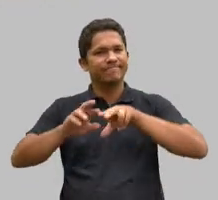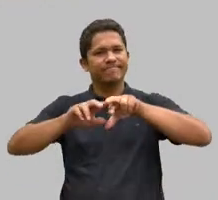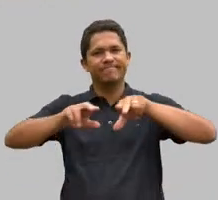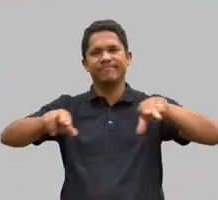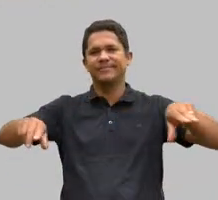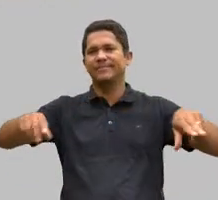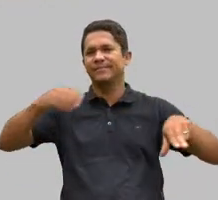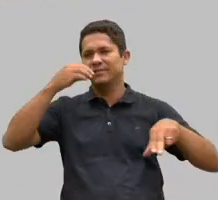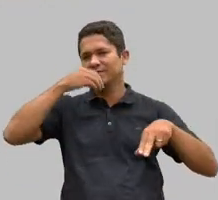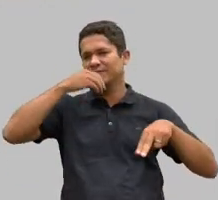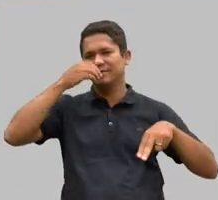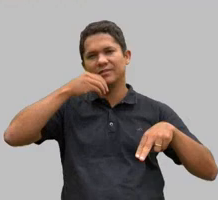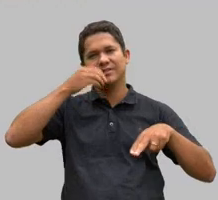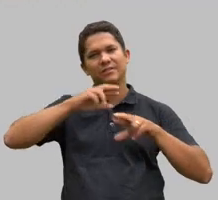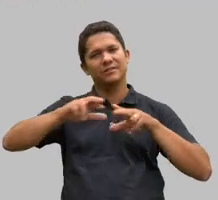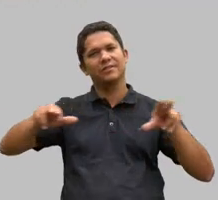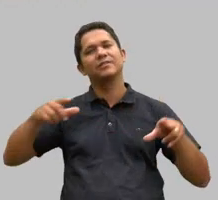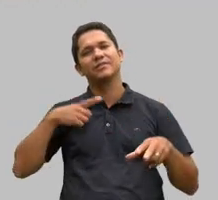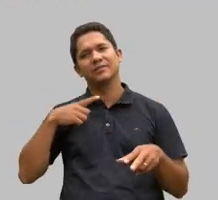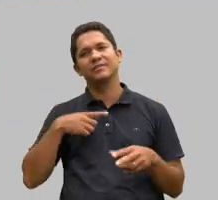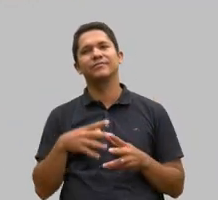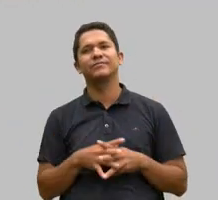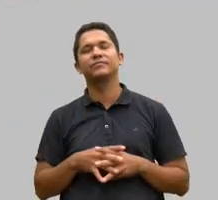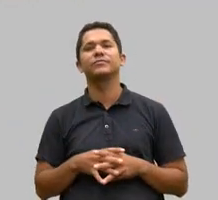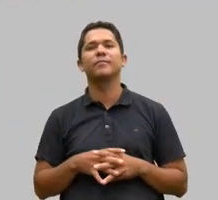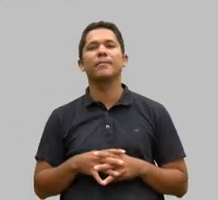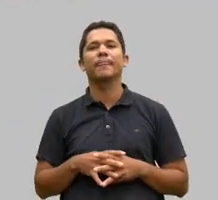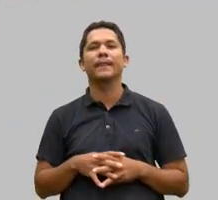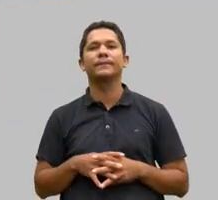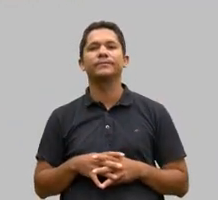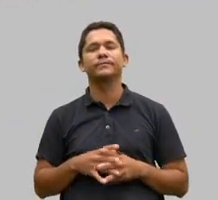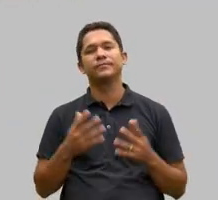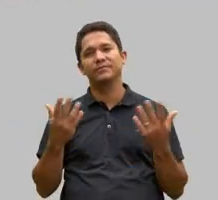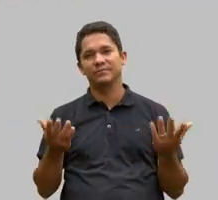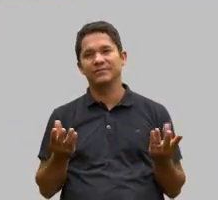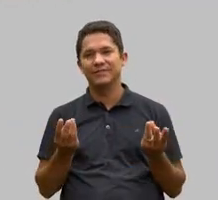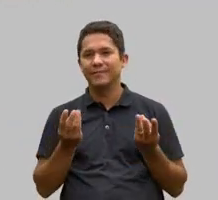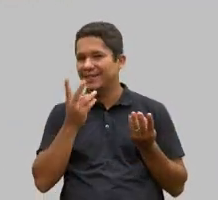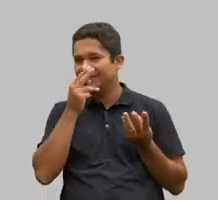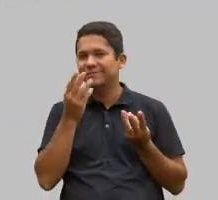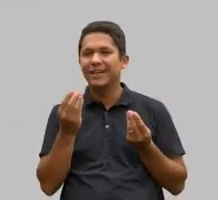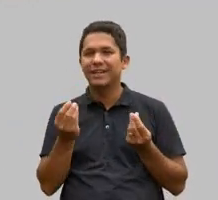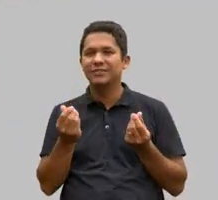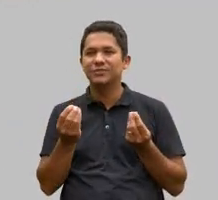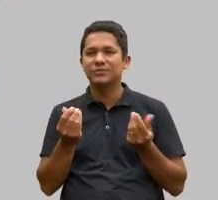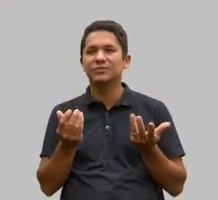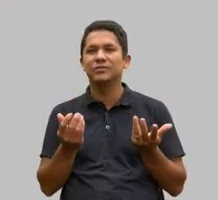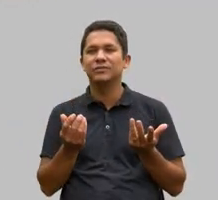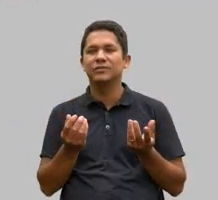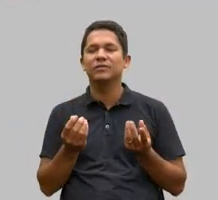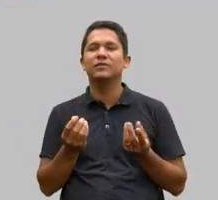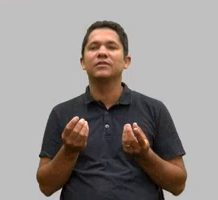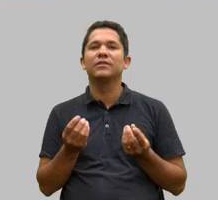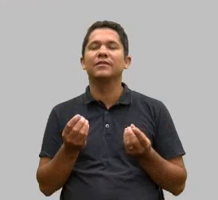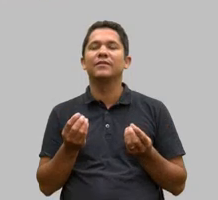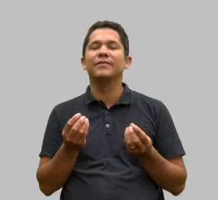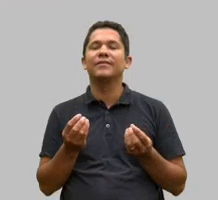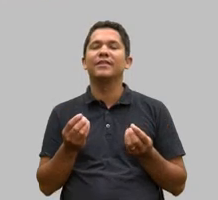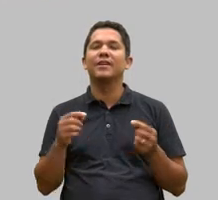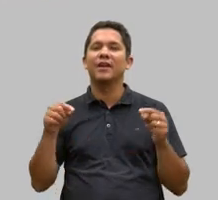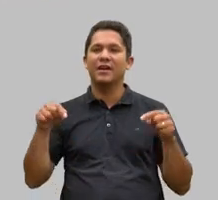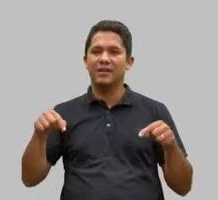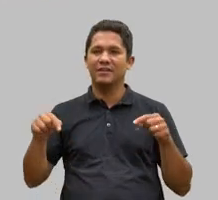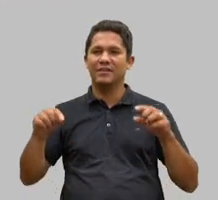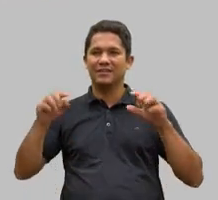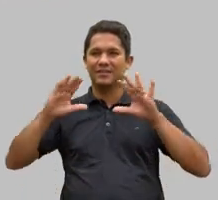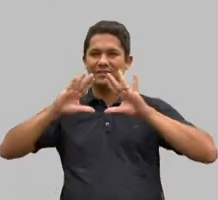que nós temos que lidar. Mas, passando especificamente para o assunto dessa Assembleia, que é voluntariado, a